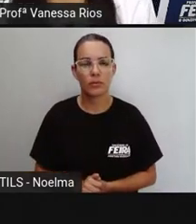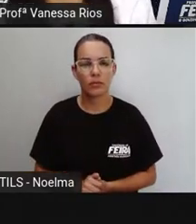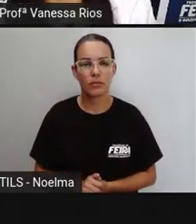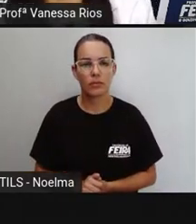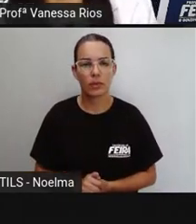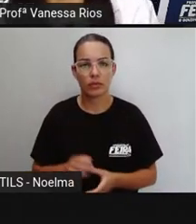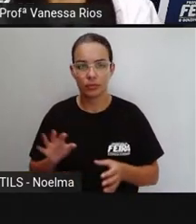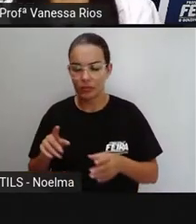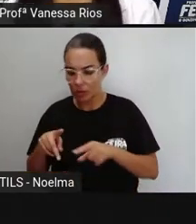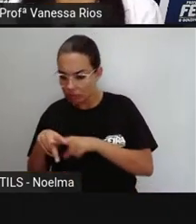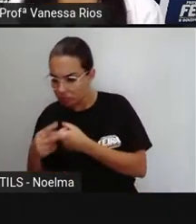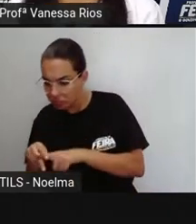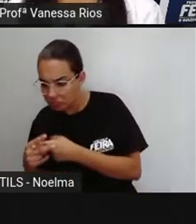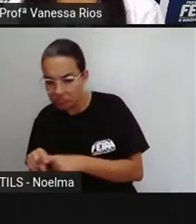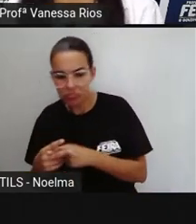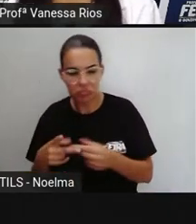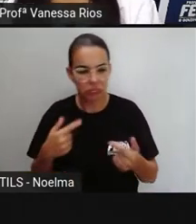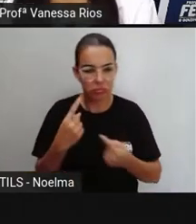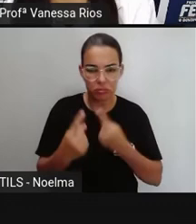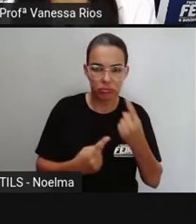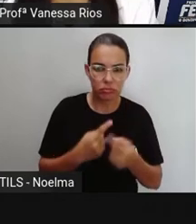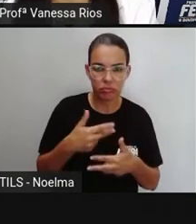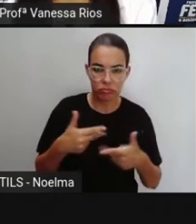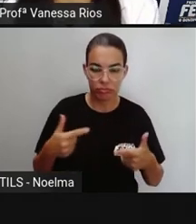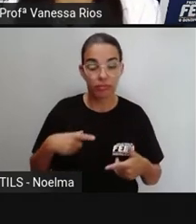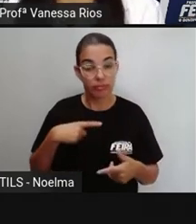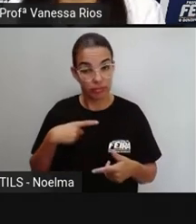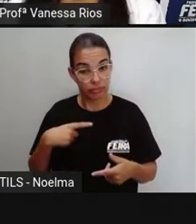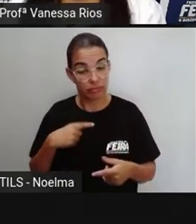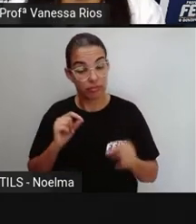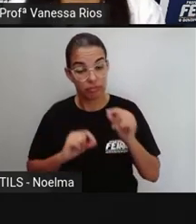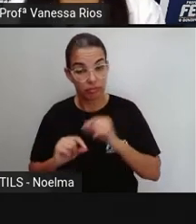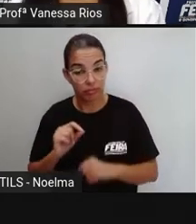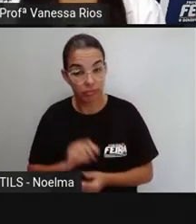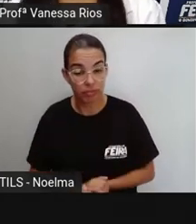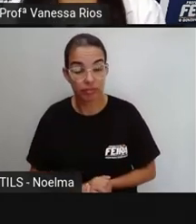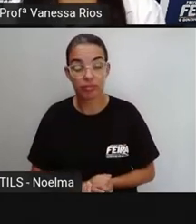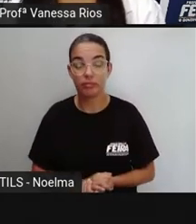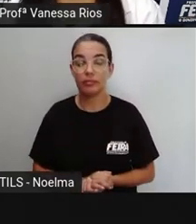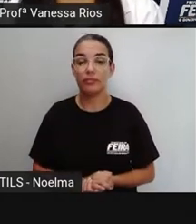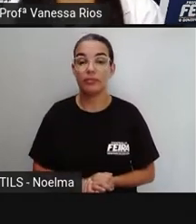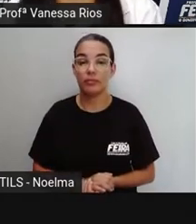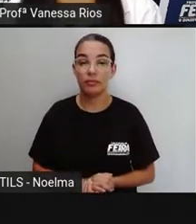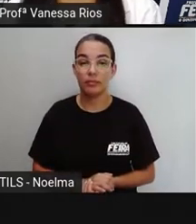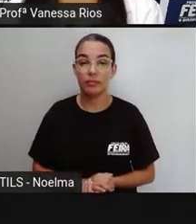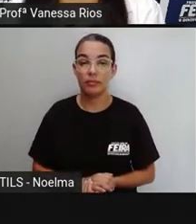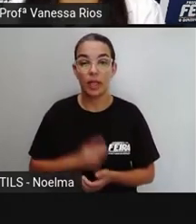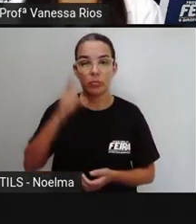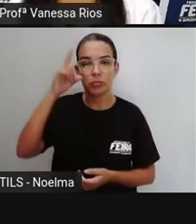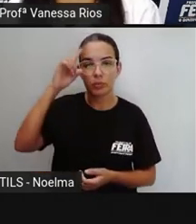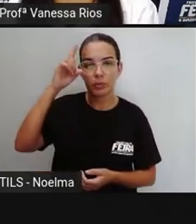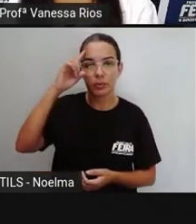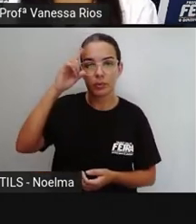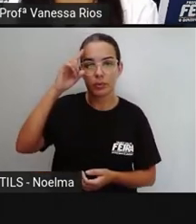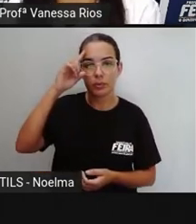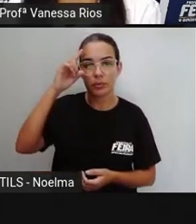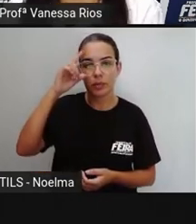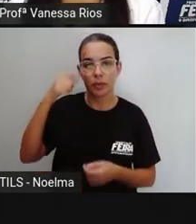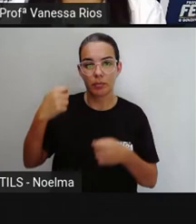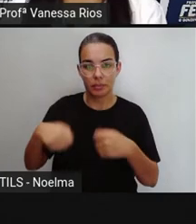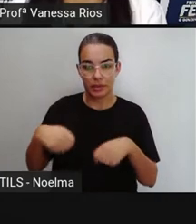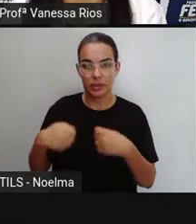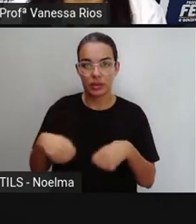consertando o encanamento quebrado. Então, várias situações, não é? Do cotidiano em relação às